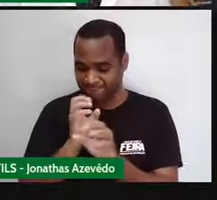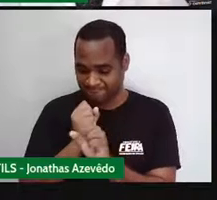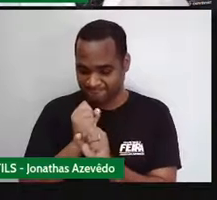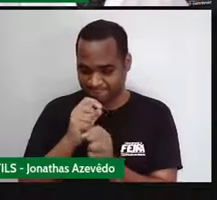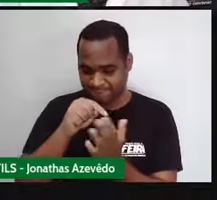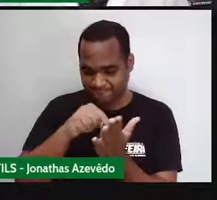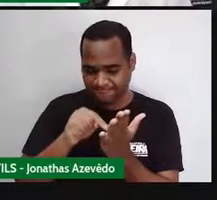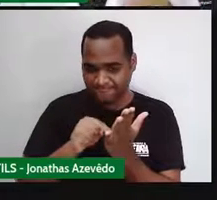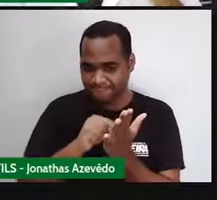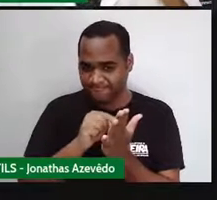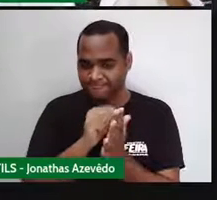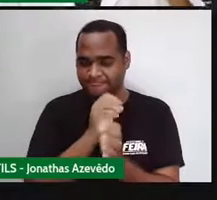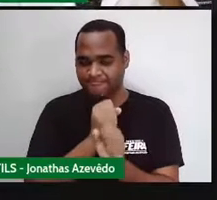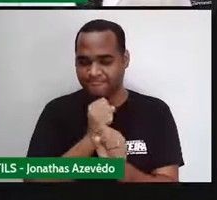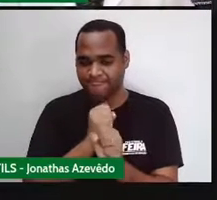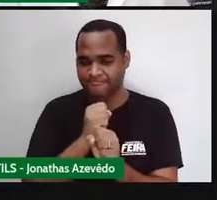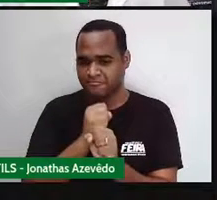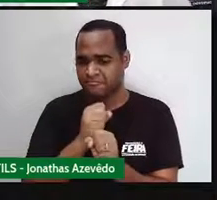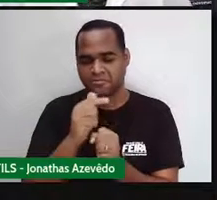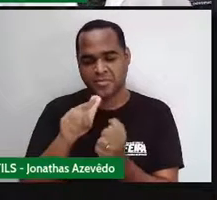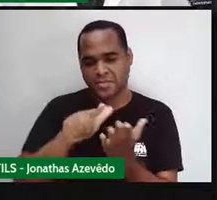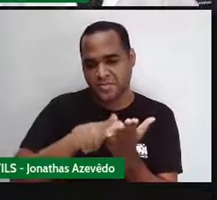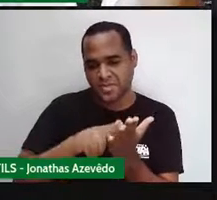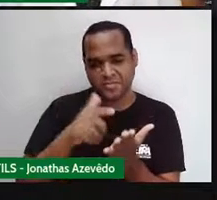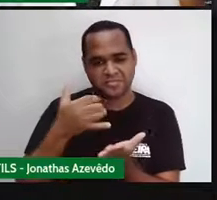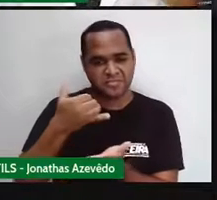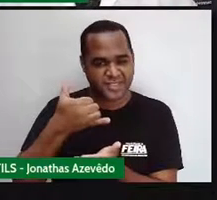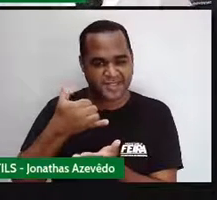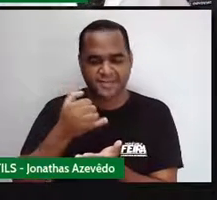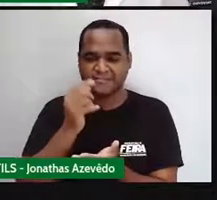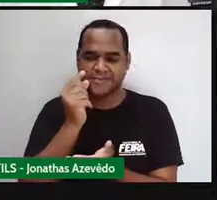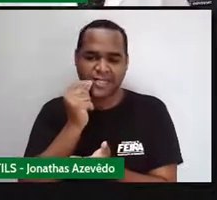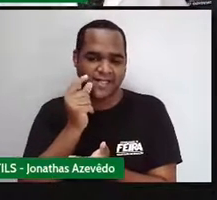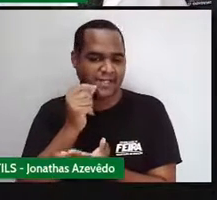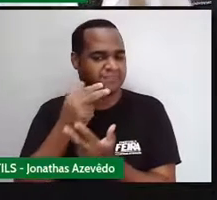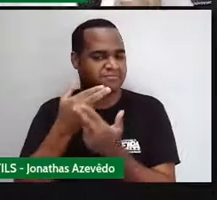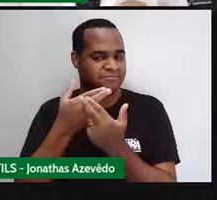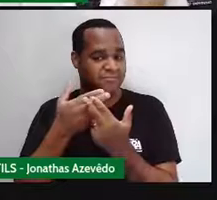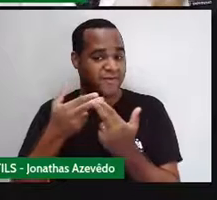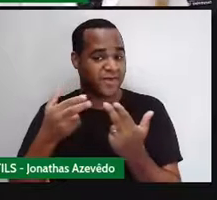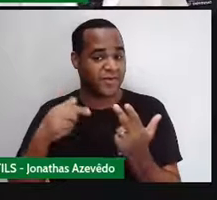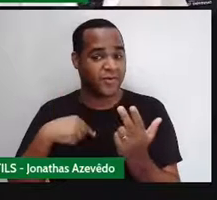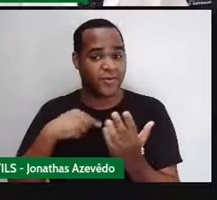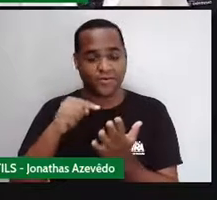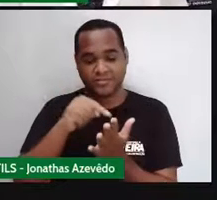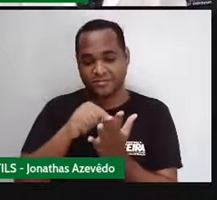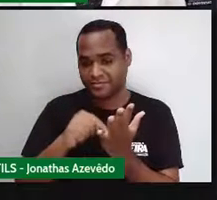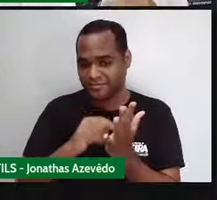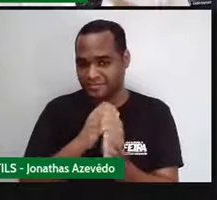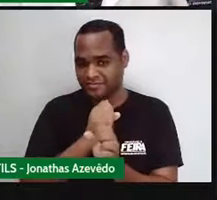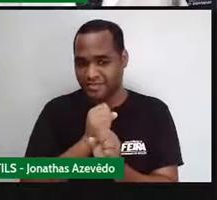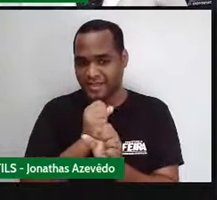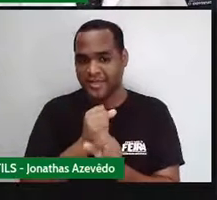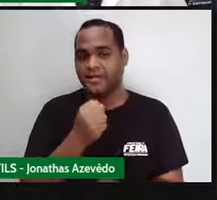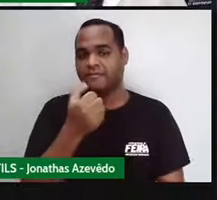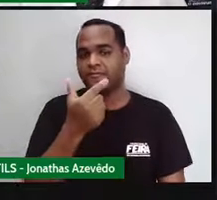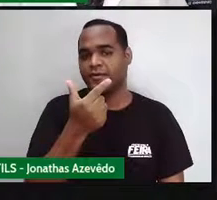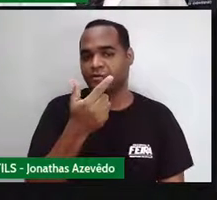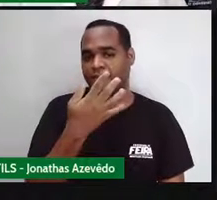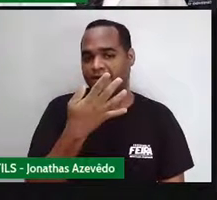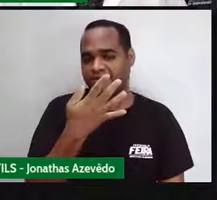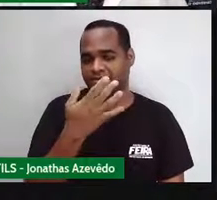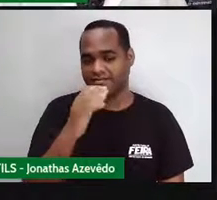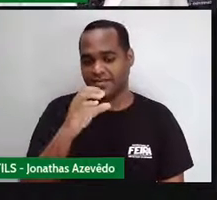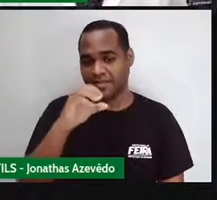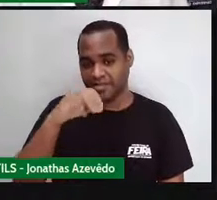Pega um papel, pega uma caneta, pega um lápis. Ou até mesmo uma calculadora do próprio celular